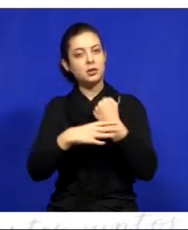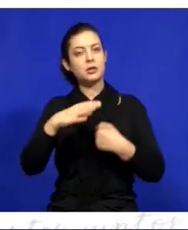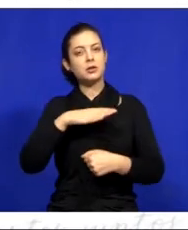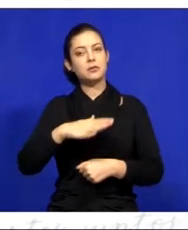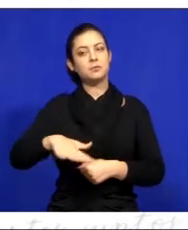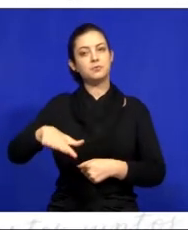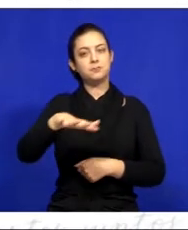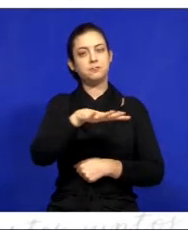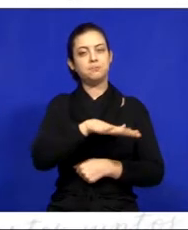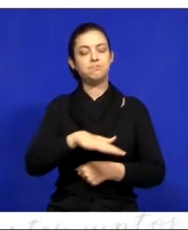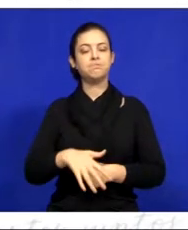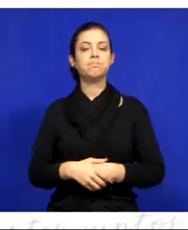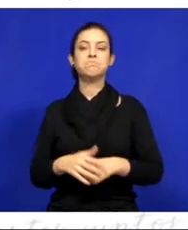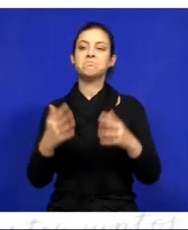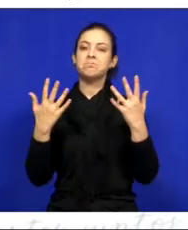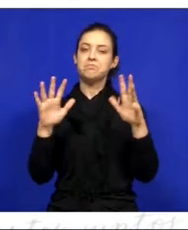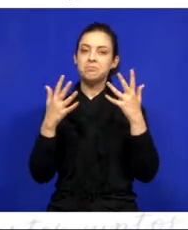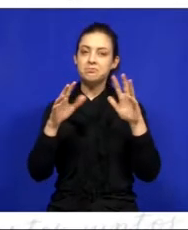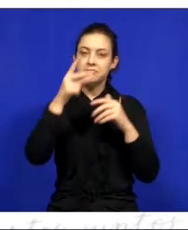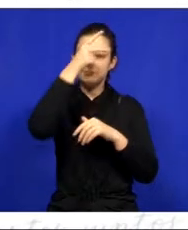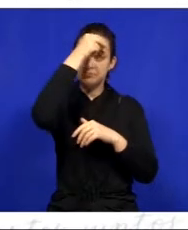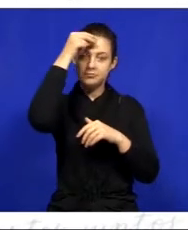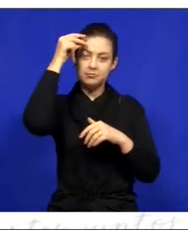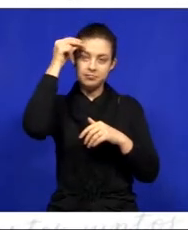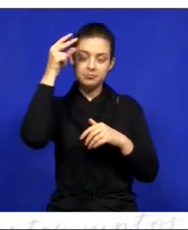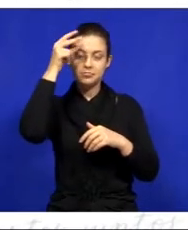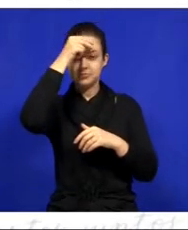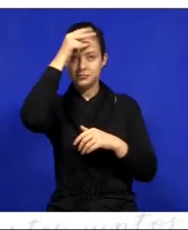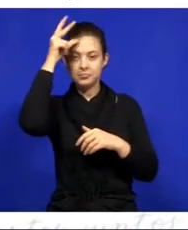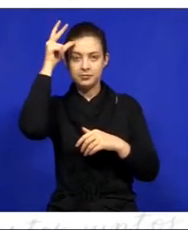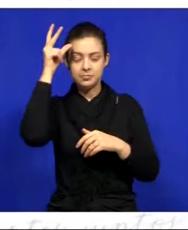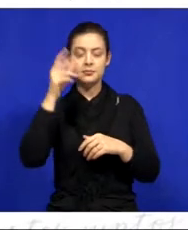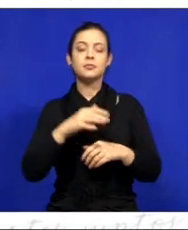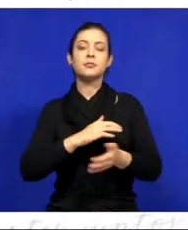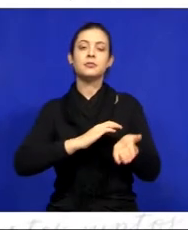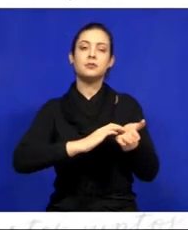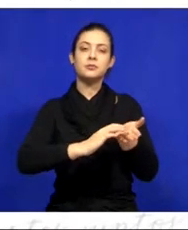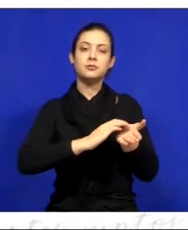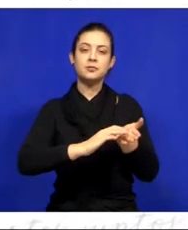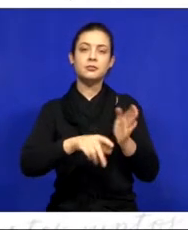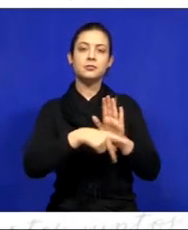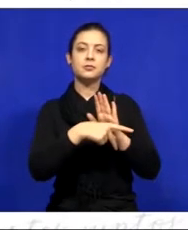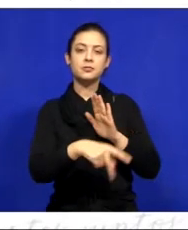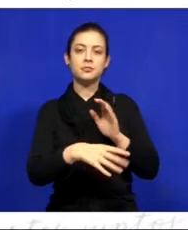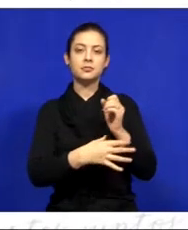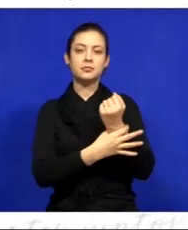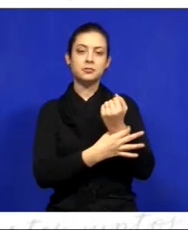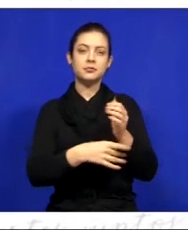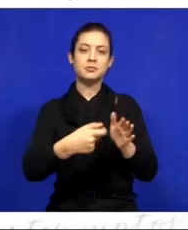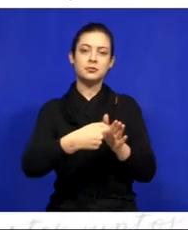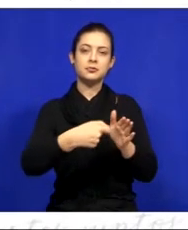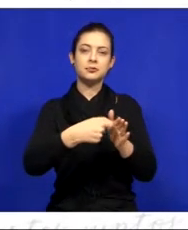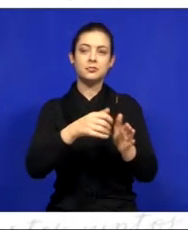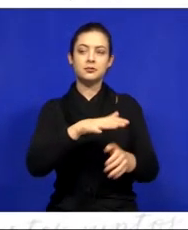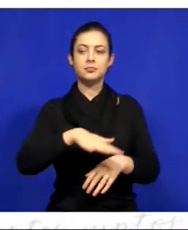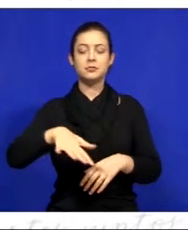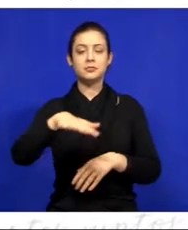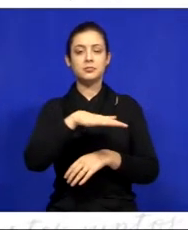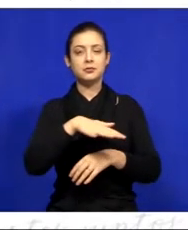nossa população. Então, parabéns aí à Prefeitura Municipal, ao Secretário de Defesa do Cidadão,